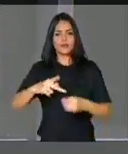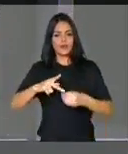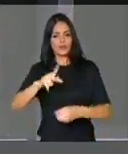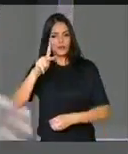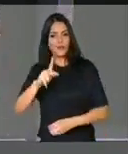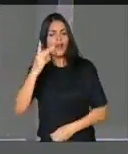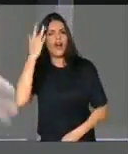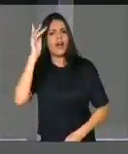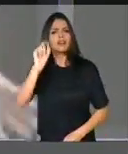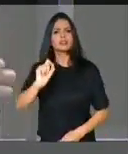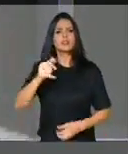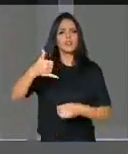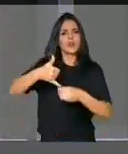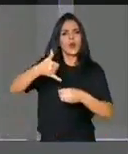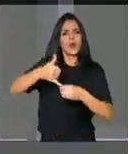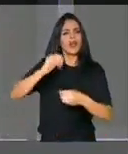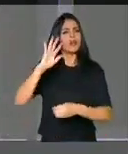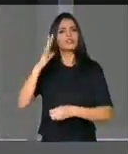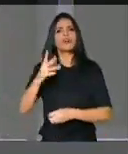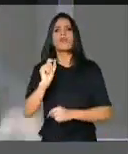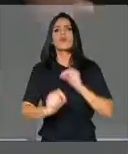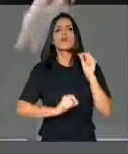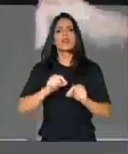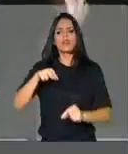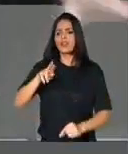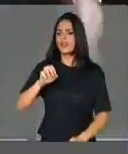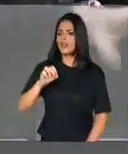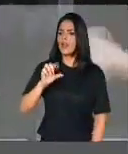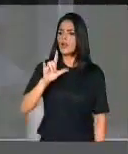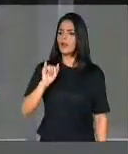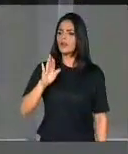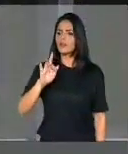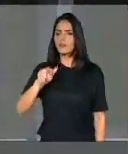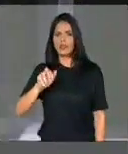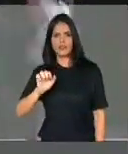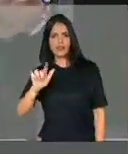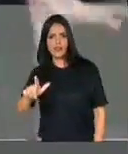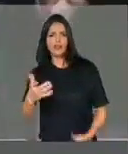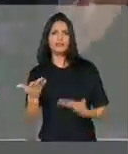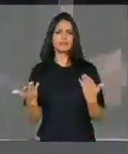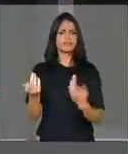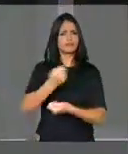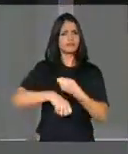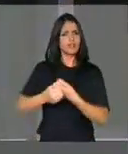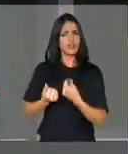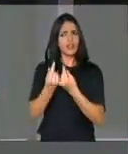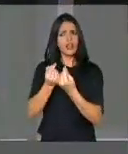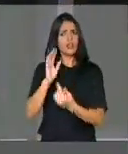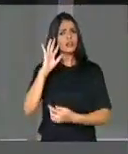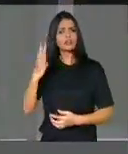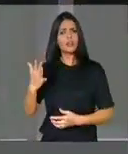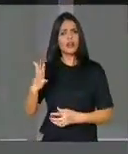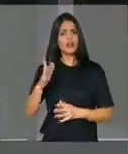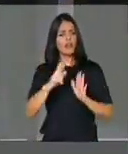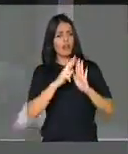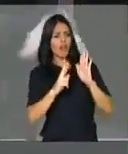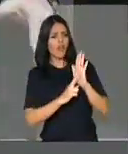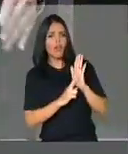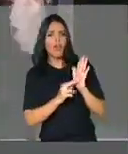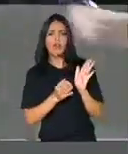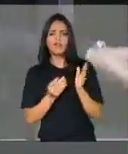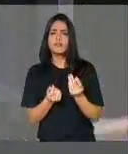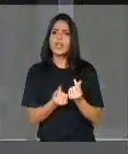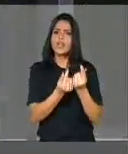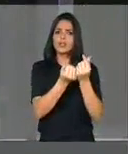resolve pela política neoliberal. Ó, o mercado se resolve, regula o preço. Não